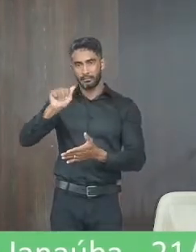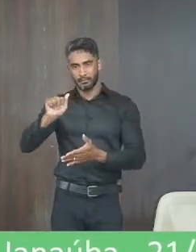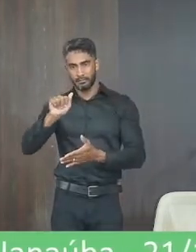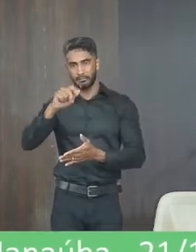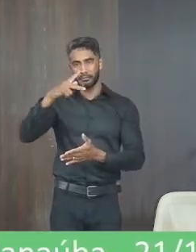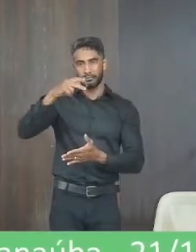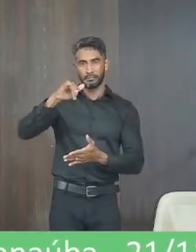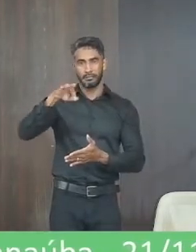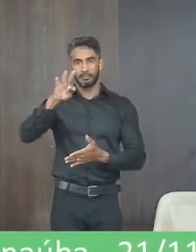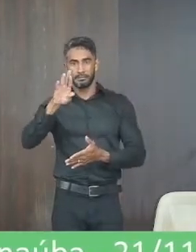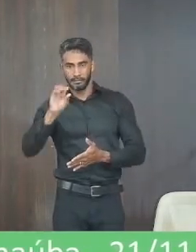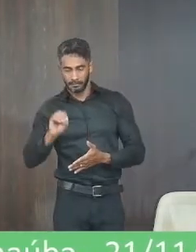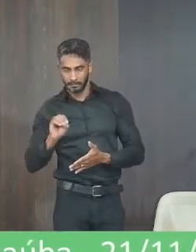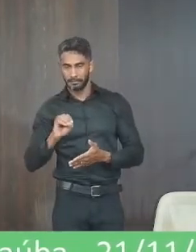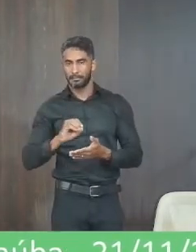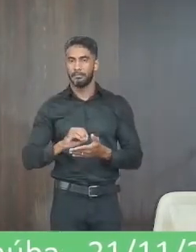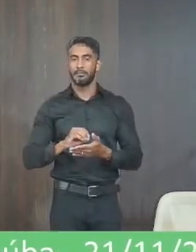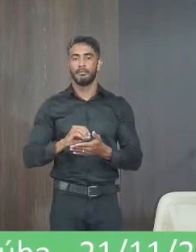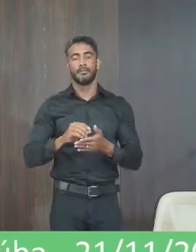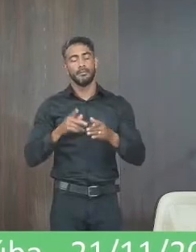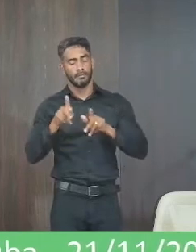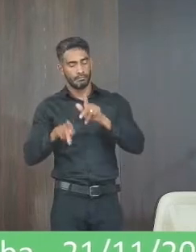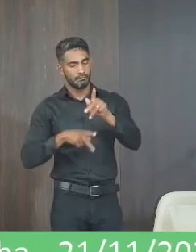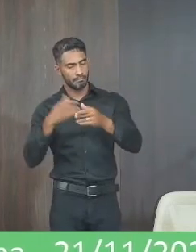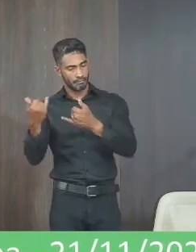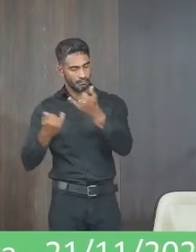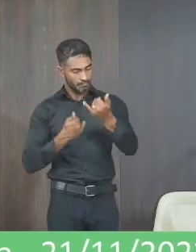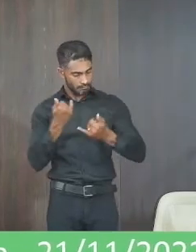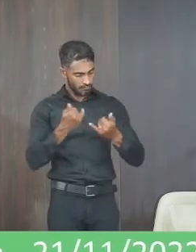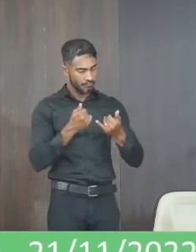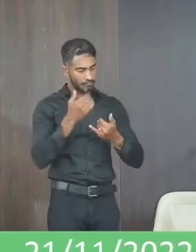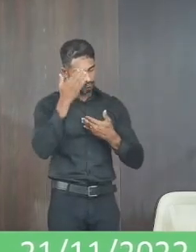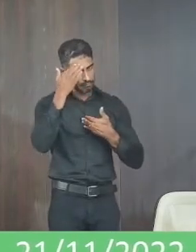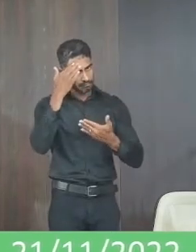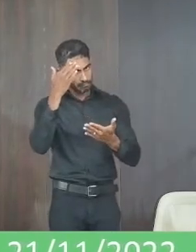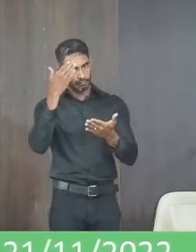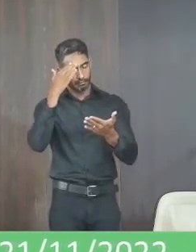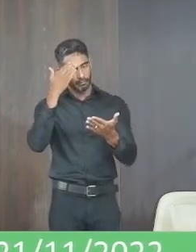procurou eu tenho certeza que ele vai concluir isso aí muito obrigado presidente